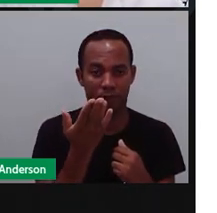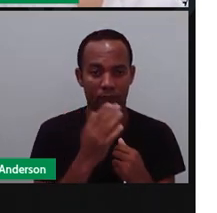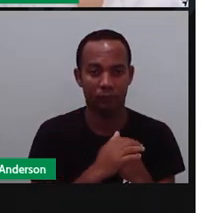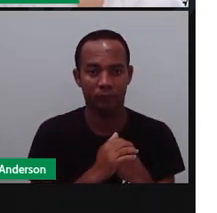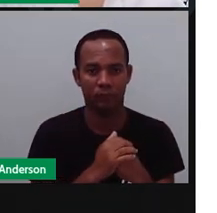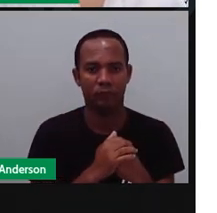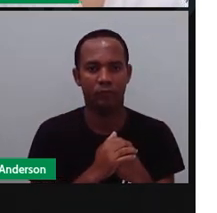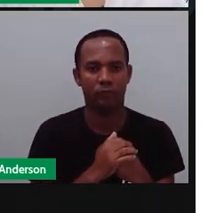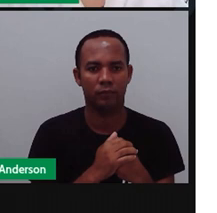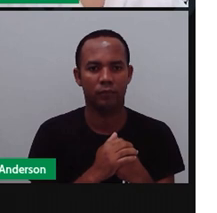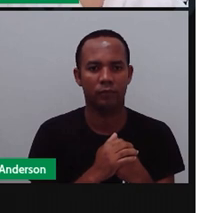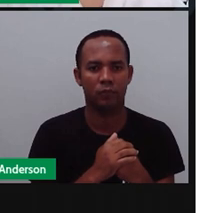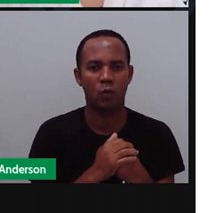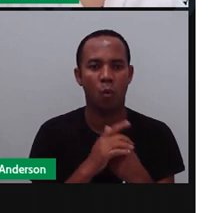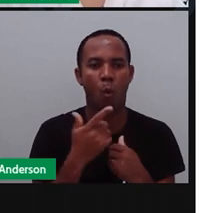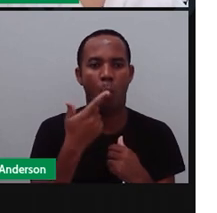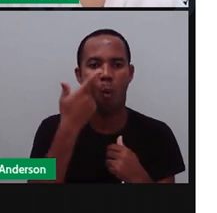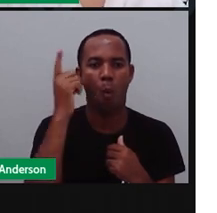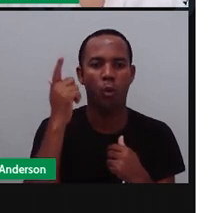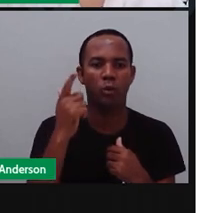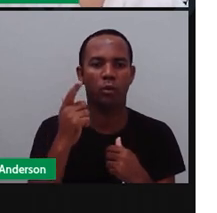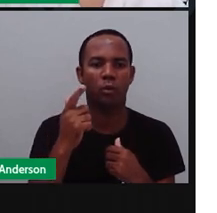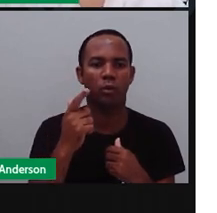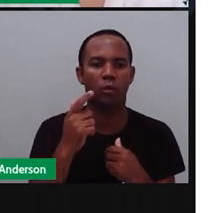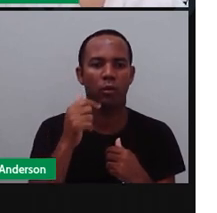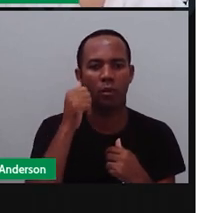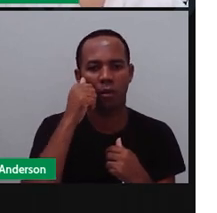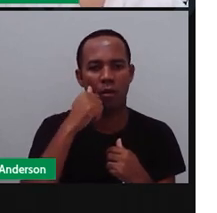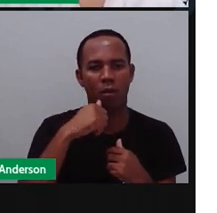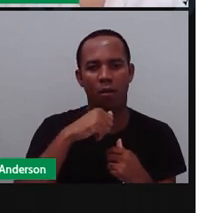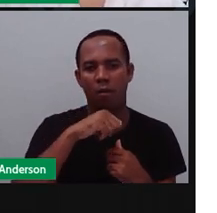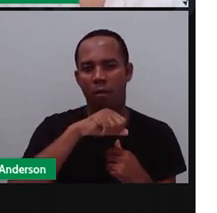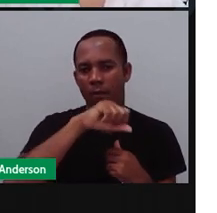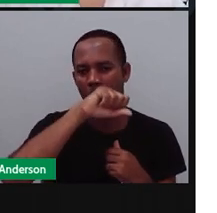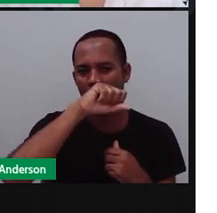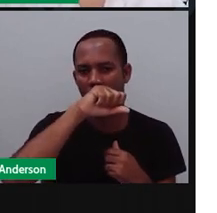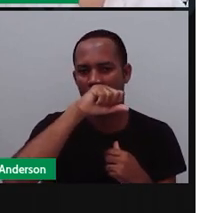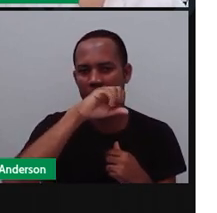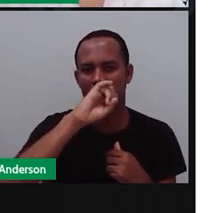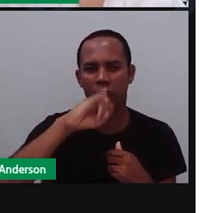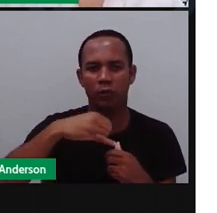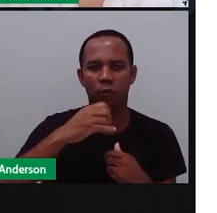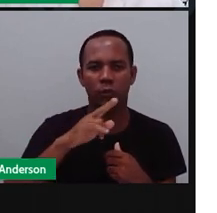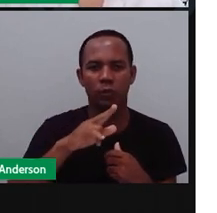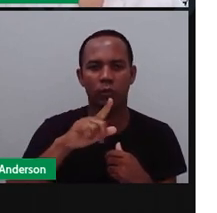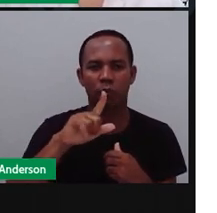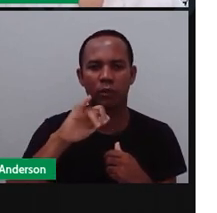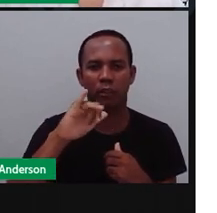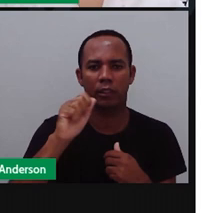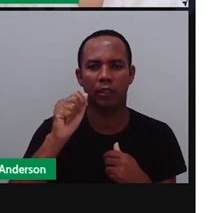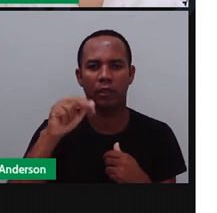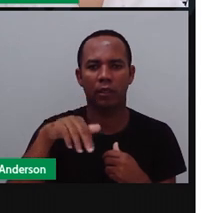refrigerante. Qual item a mãe de Juliana comprou em menor quantidade?